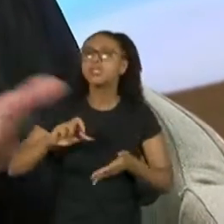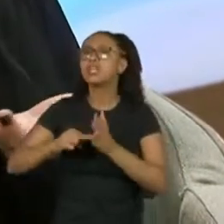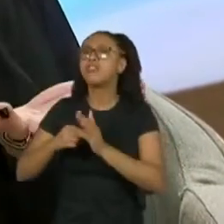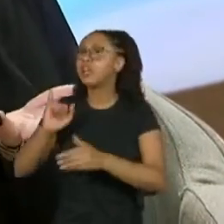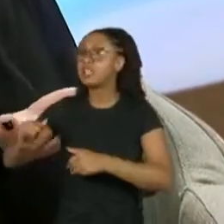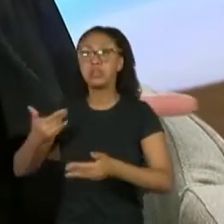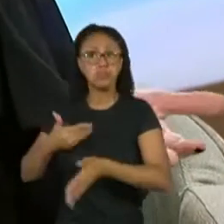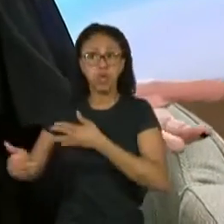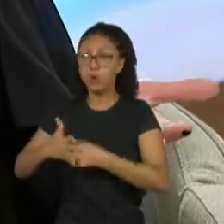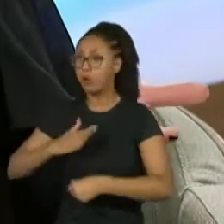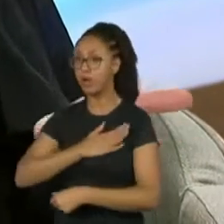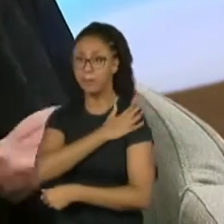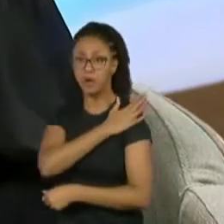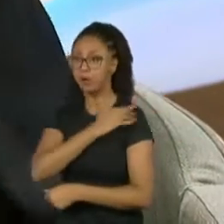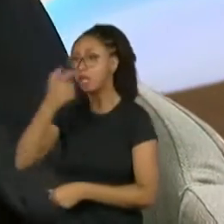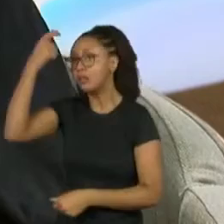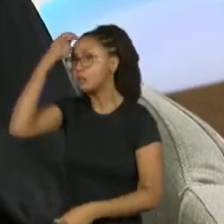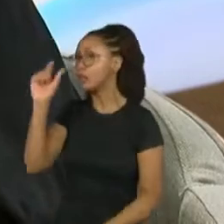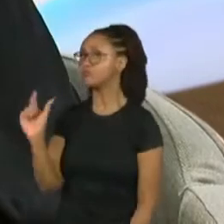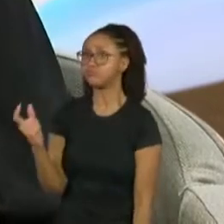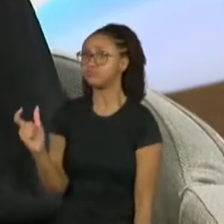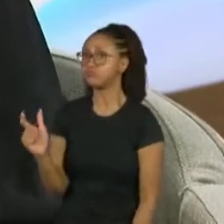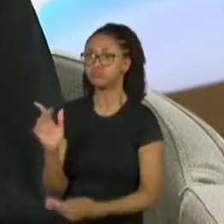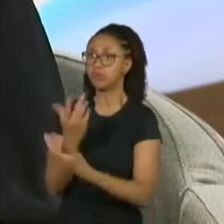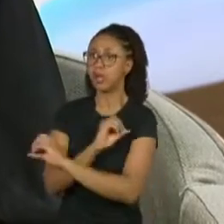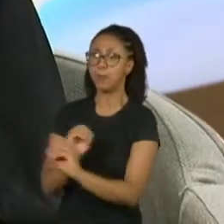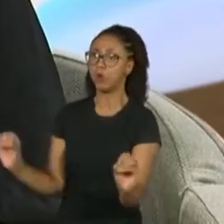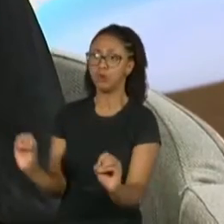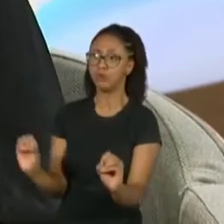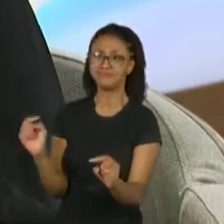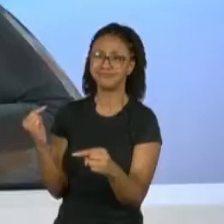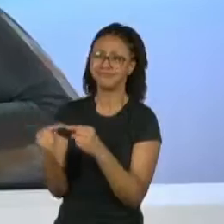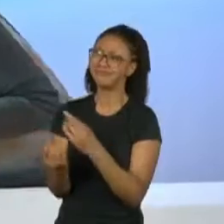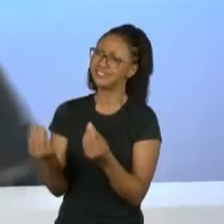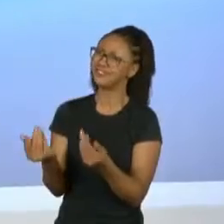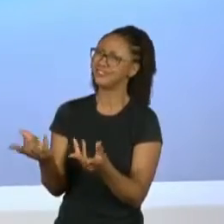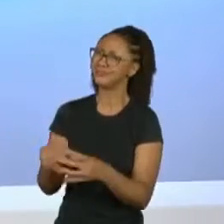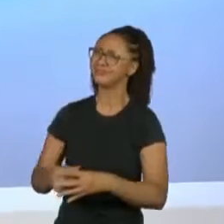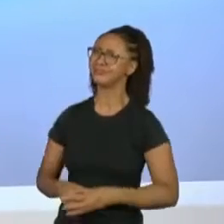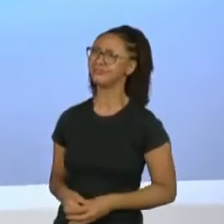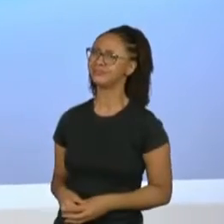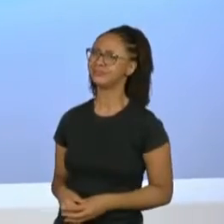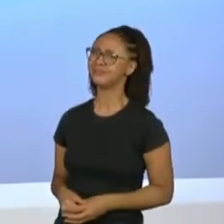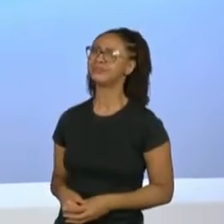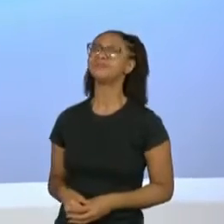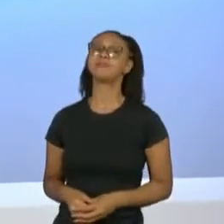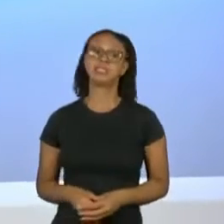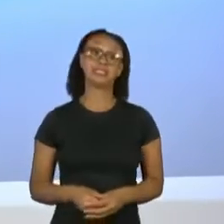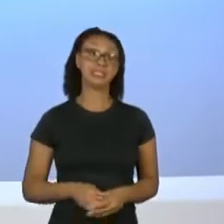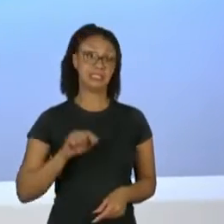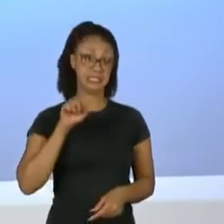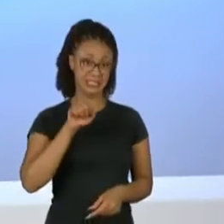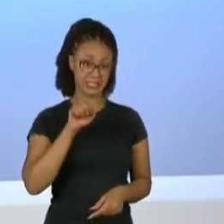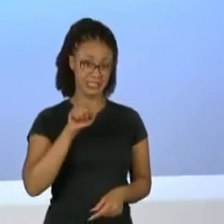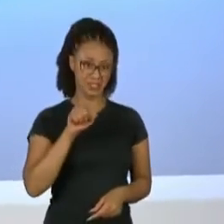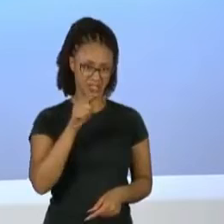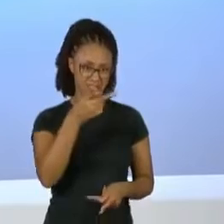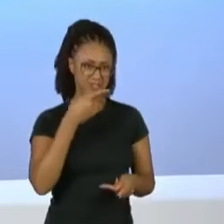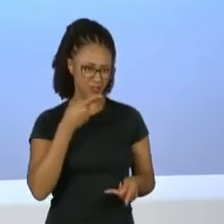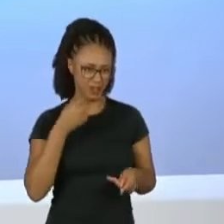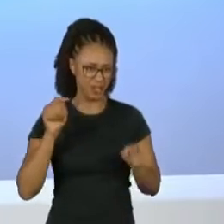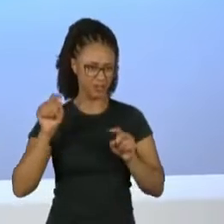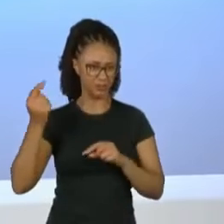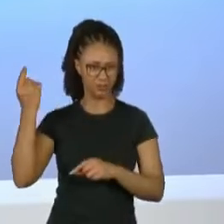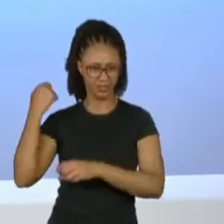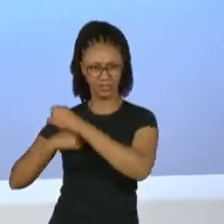preconceito. Que nada disso faz sentido, né? Esse é um Brasil de 84 que a gente